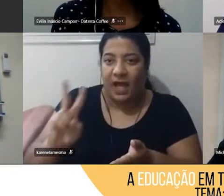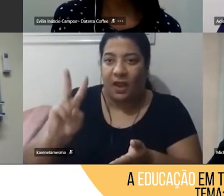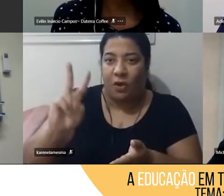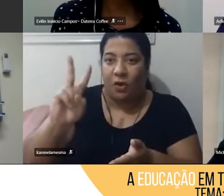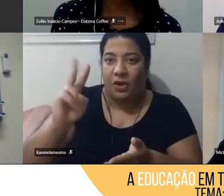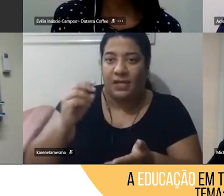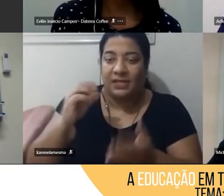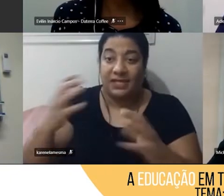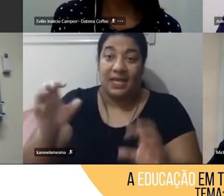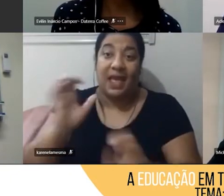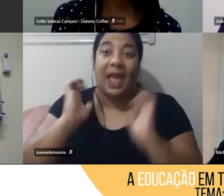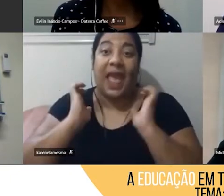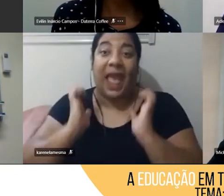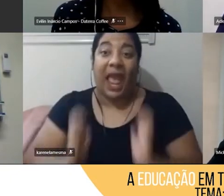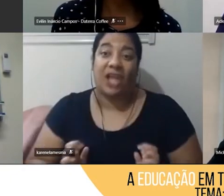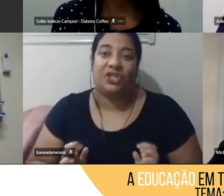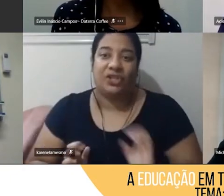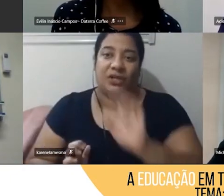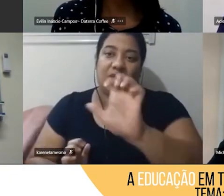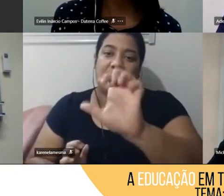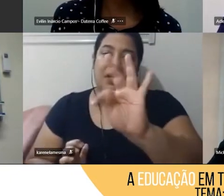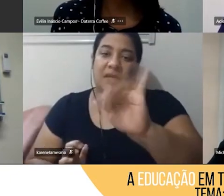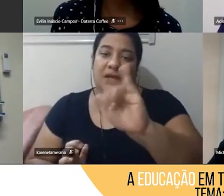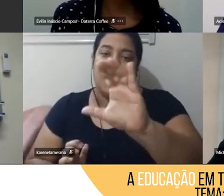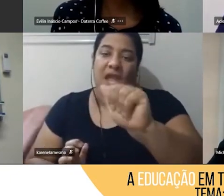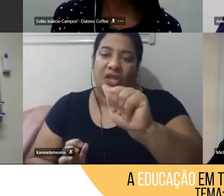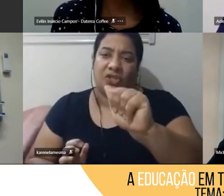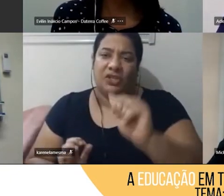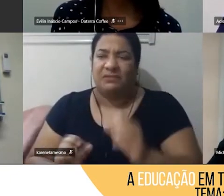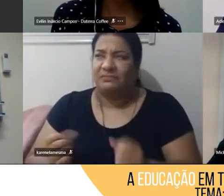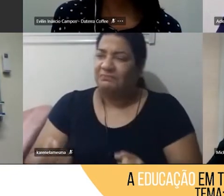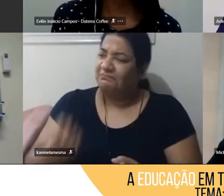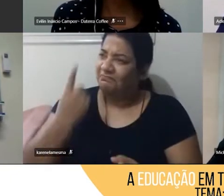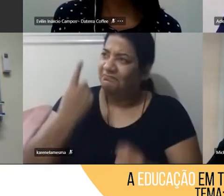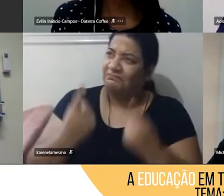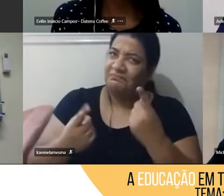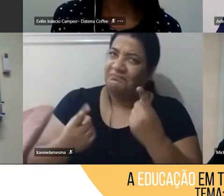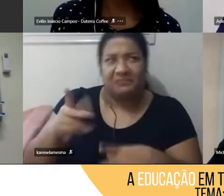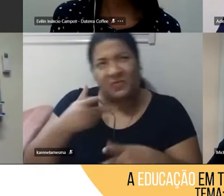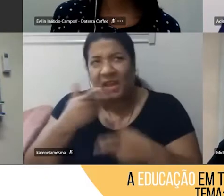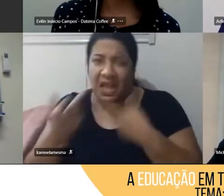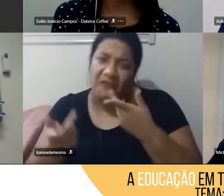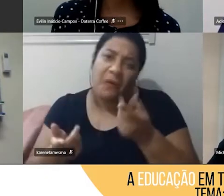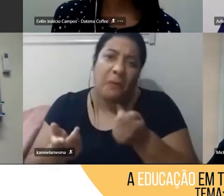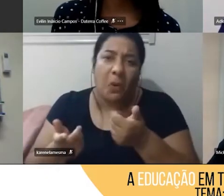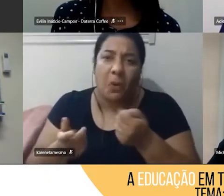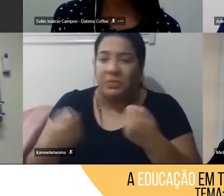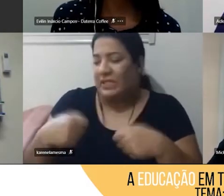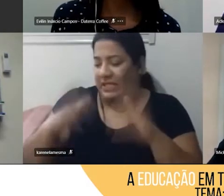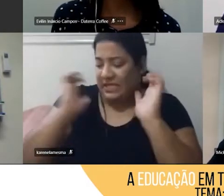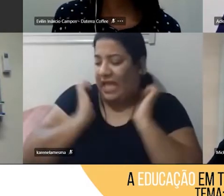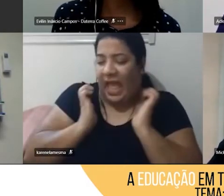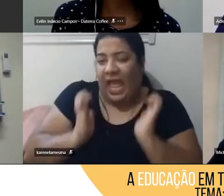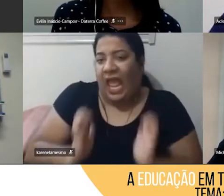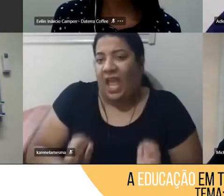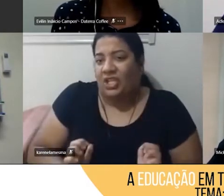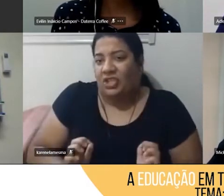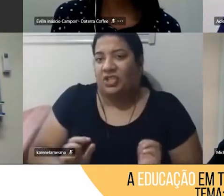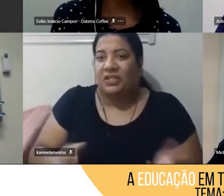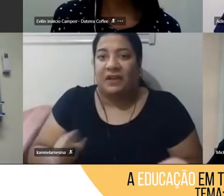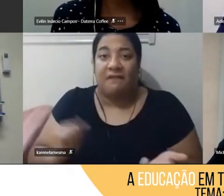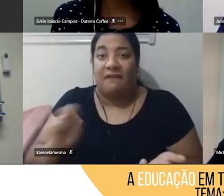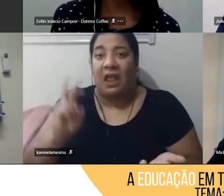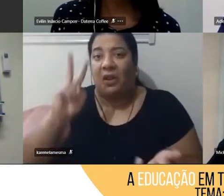disso porque não era uma coisa que a gente falava sempre, a gente até ouvia falar assim, ah, você tem que ser ético, você tem que ter seus valores, mas